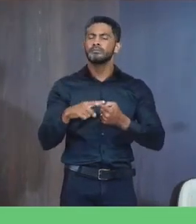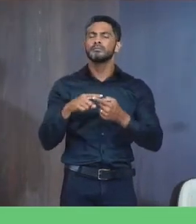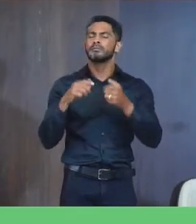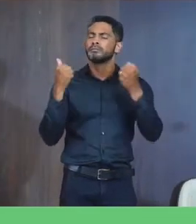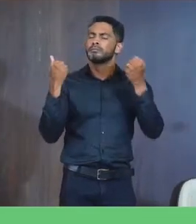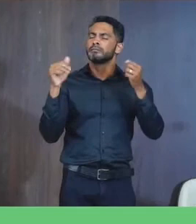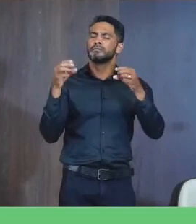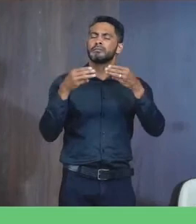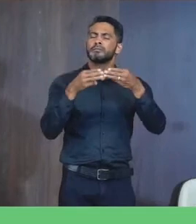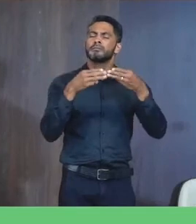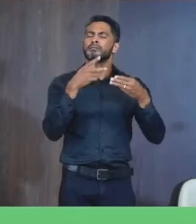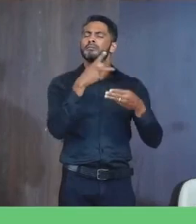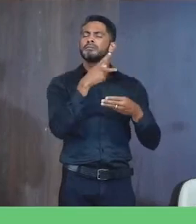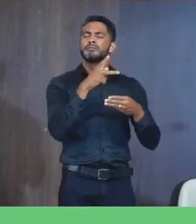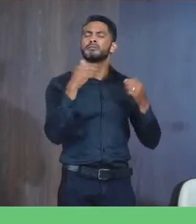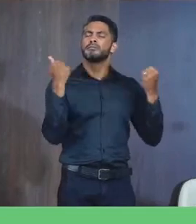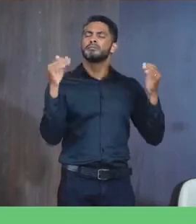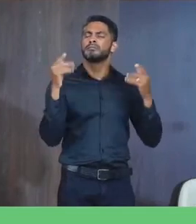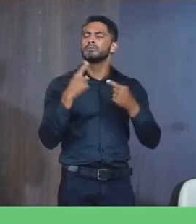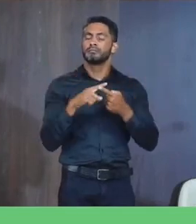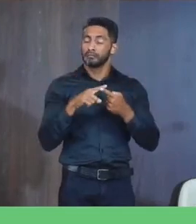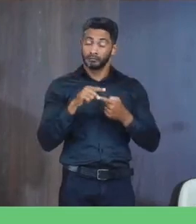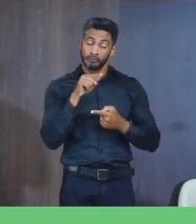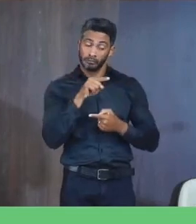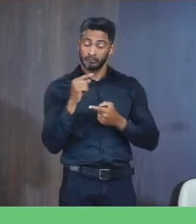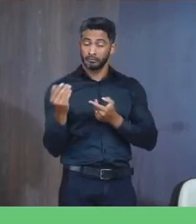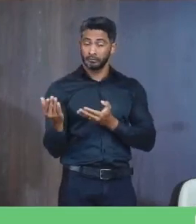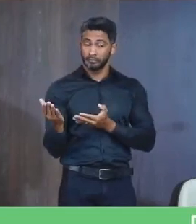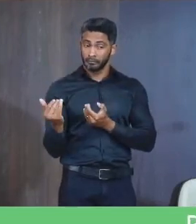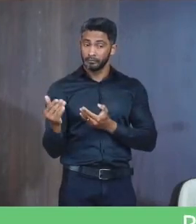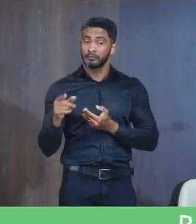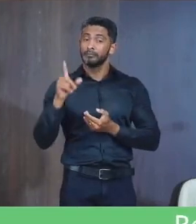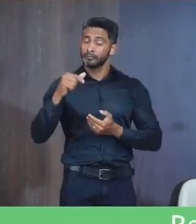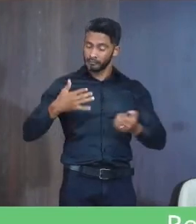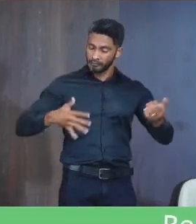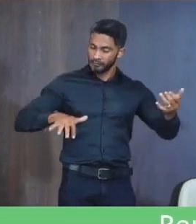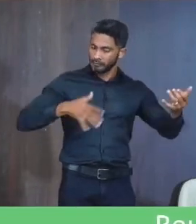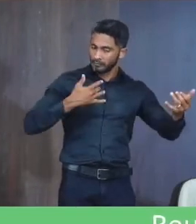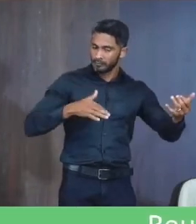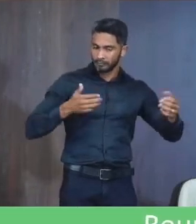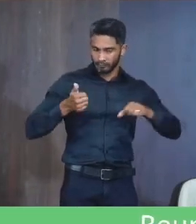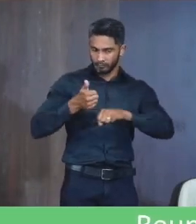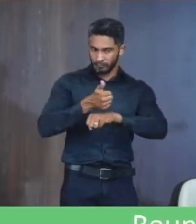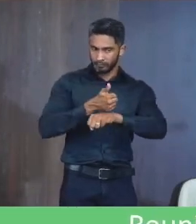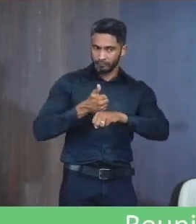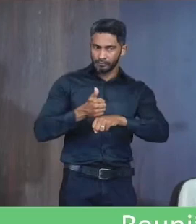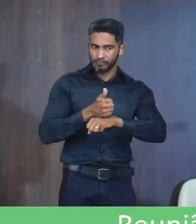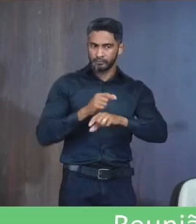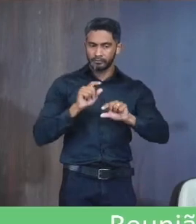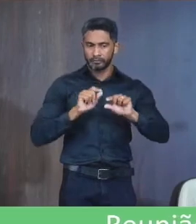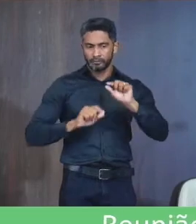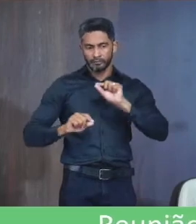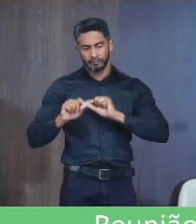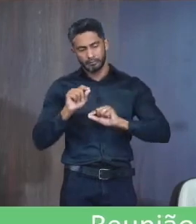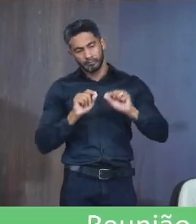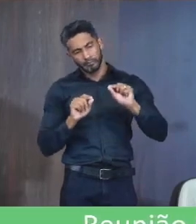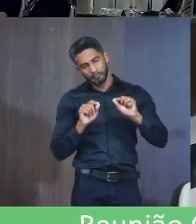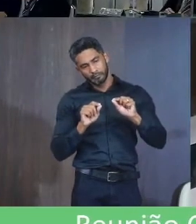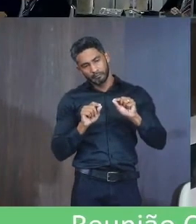Presidente Esse jovem Ele é um Músico profissional Onde ele